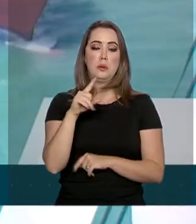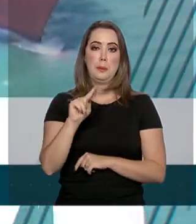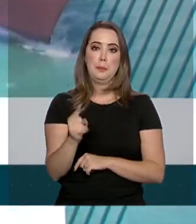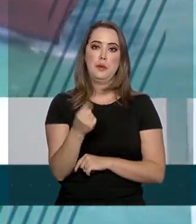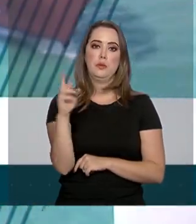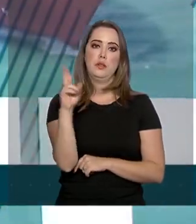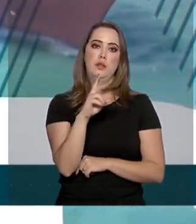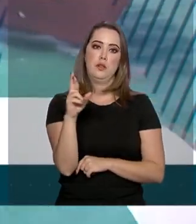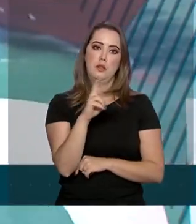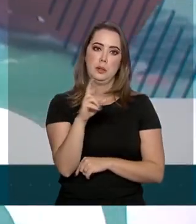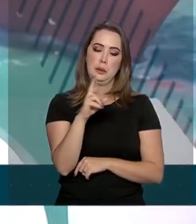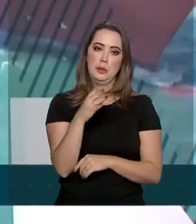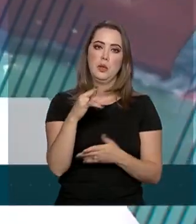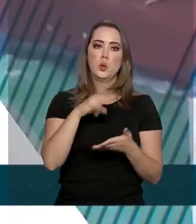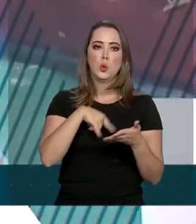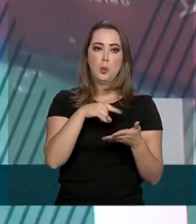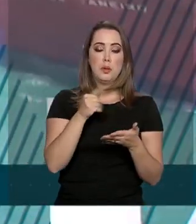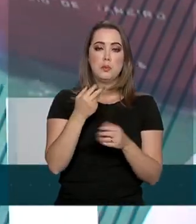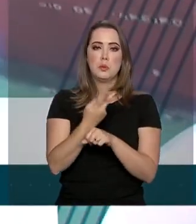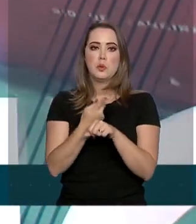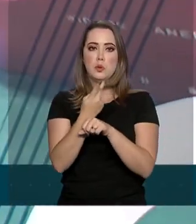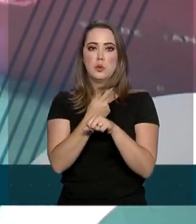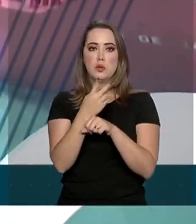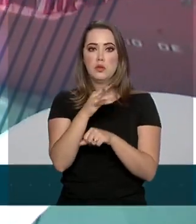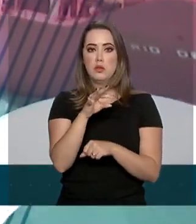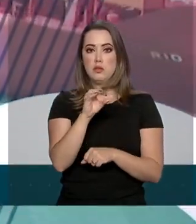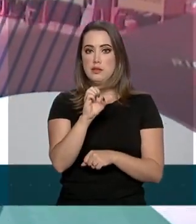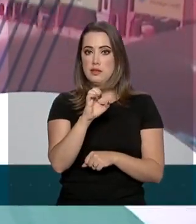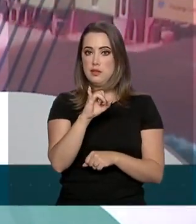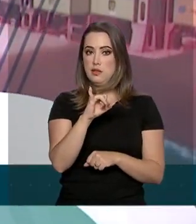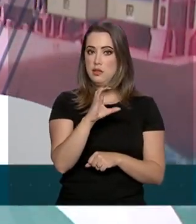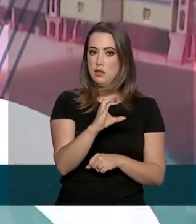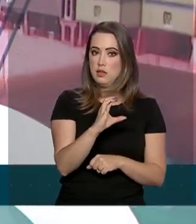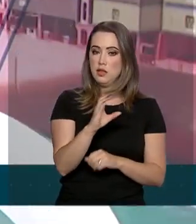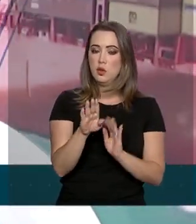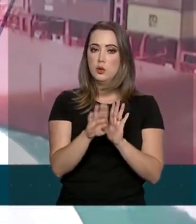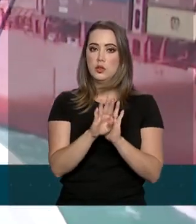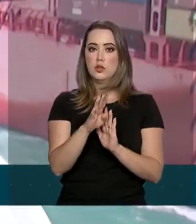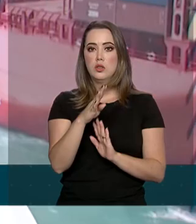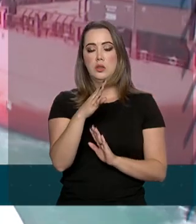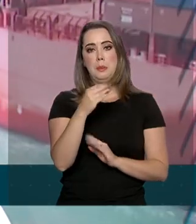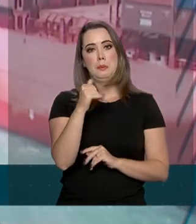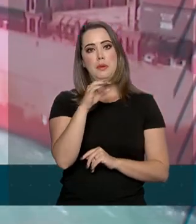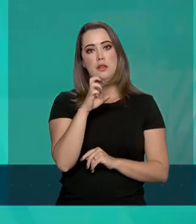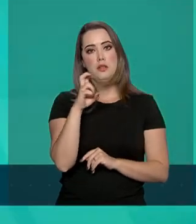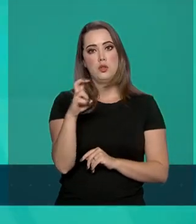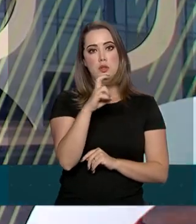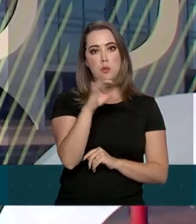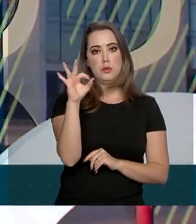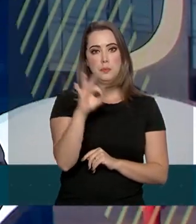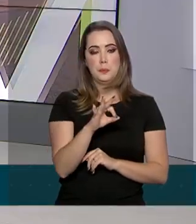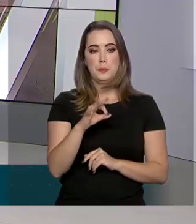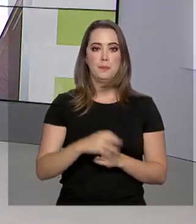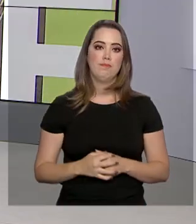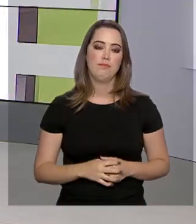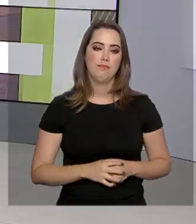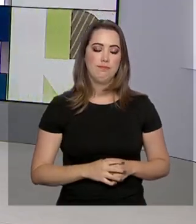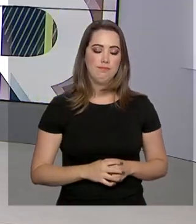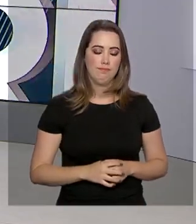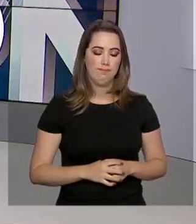R$ Os títulos mais procurados foram do Tesouro Selic, chegando a mais de 55%.